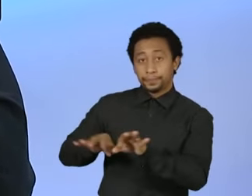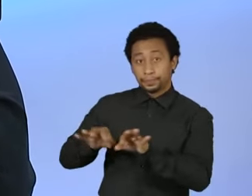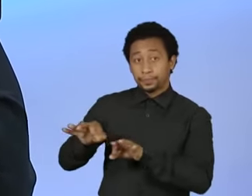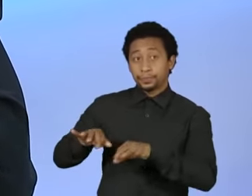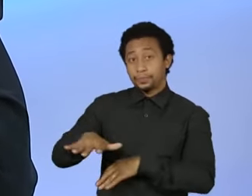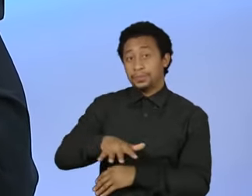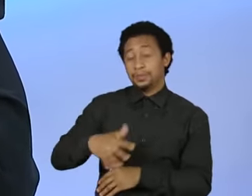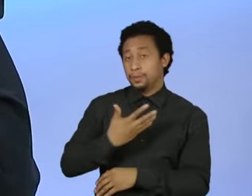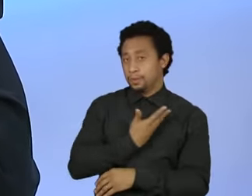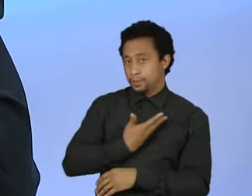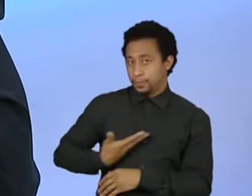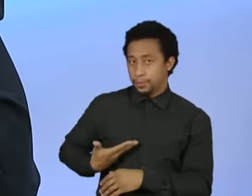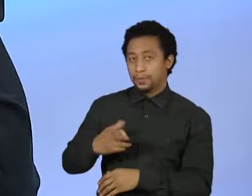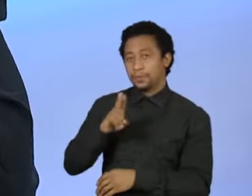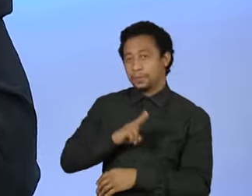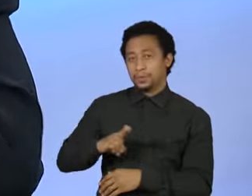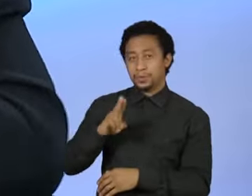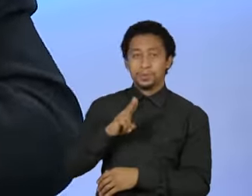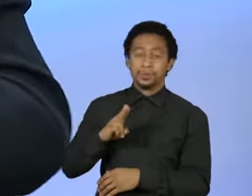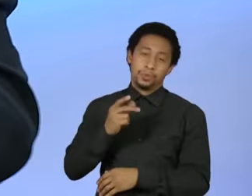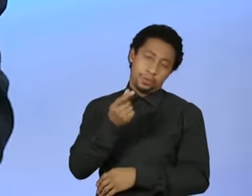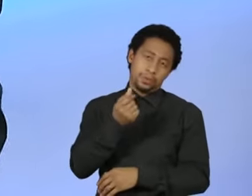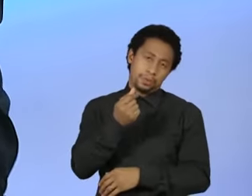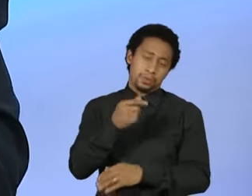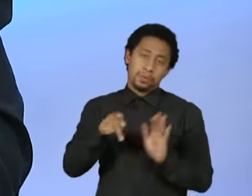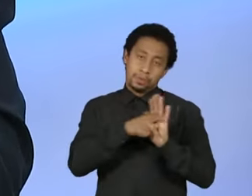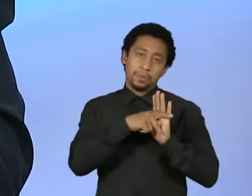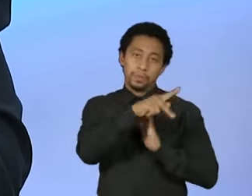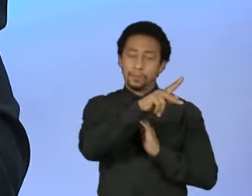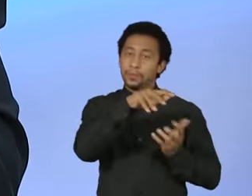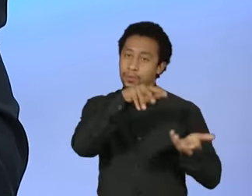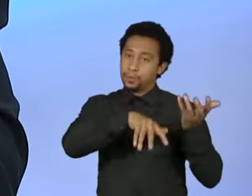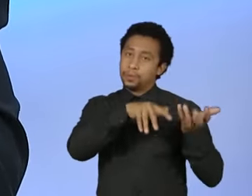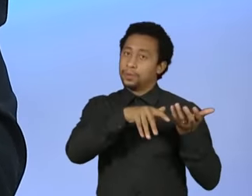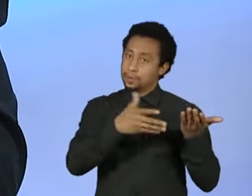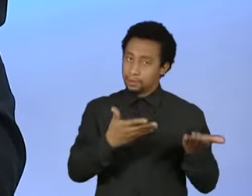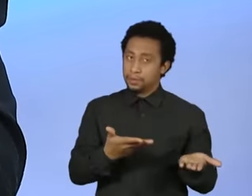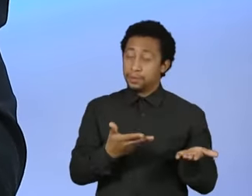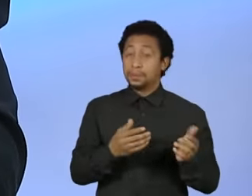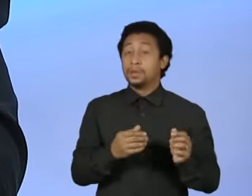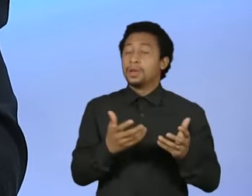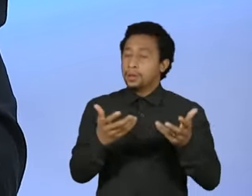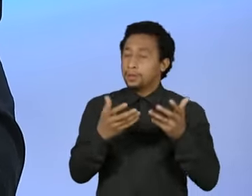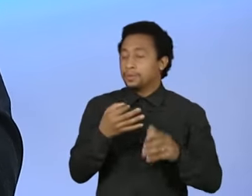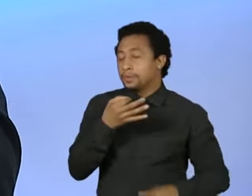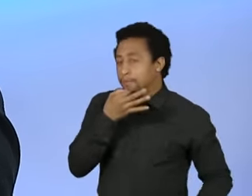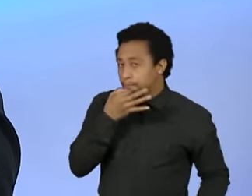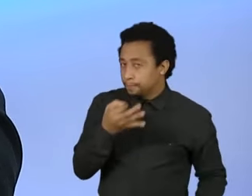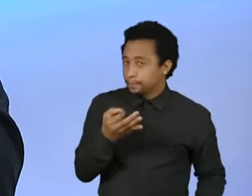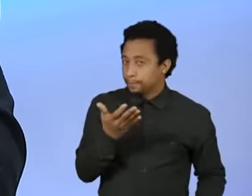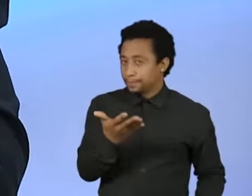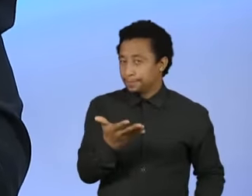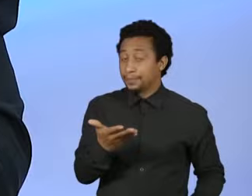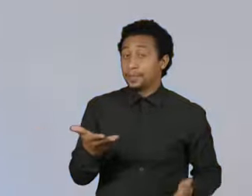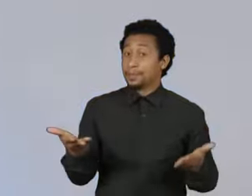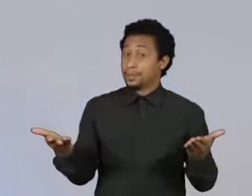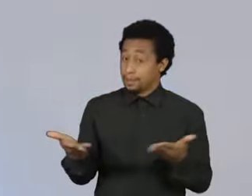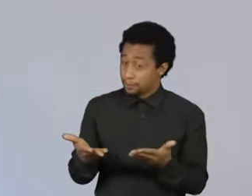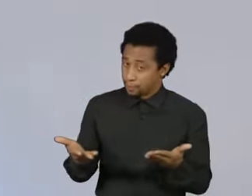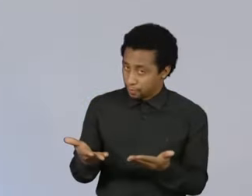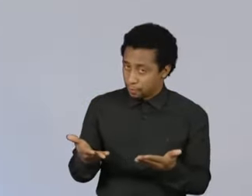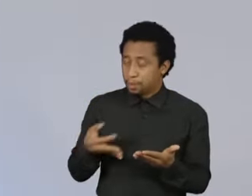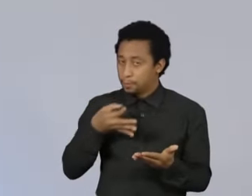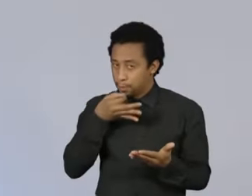foi feito com o beneplácito do Congresso Nacional. Eu queria que o senhor comentasse o presente e vislumbrasse um pouco o